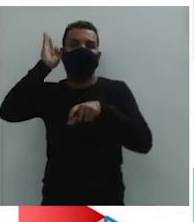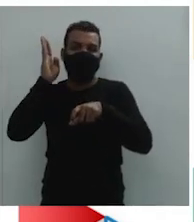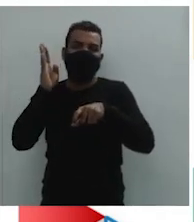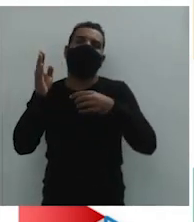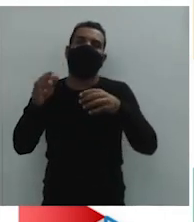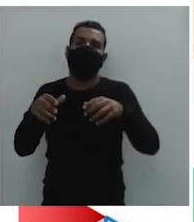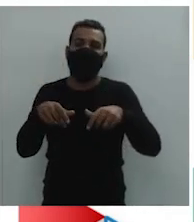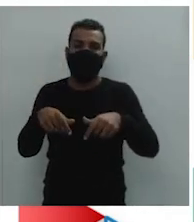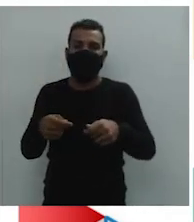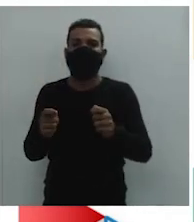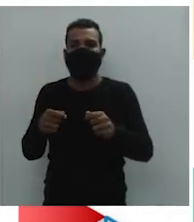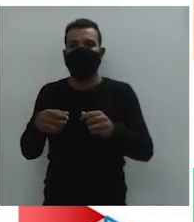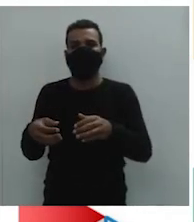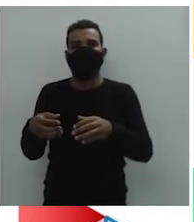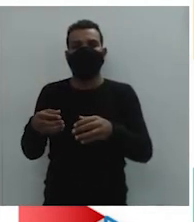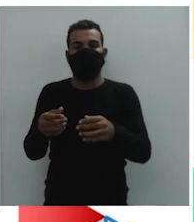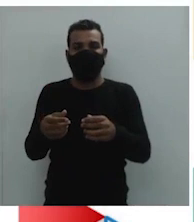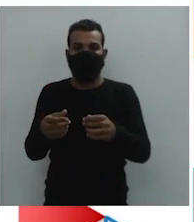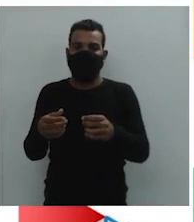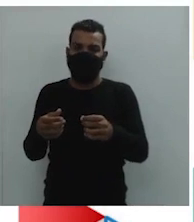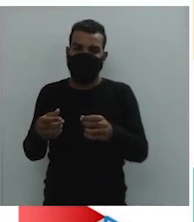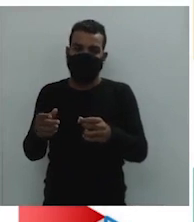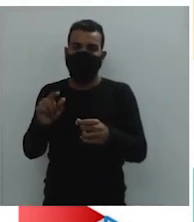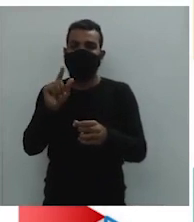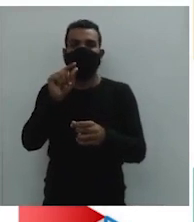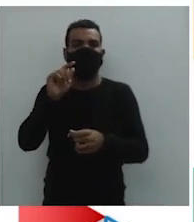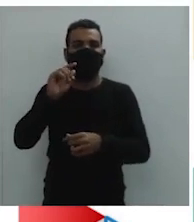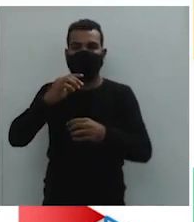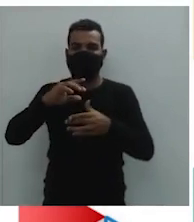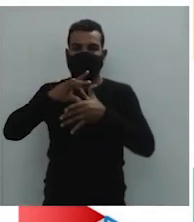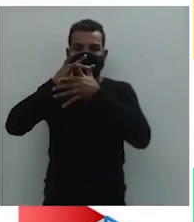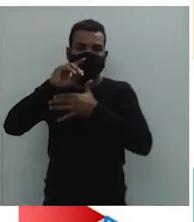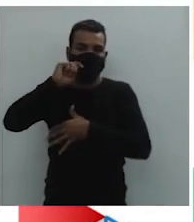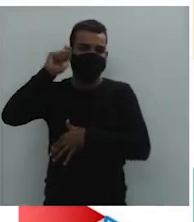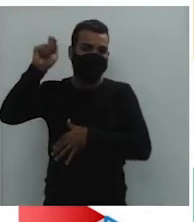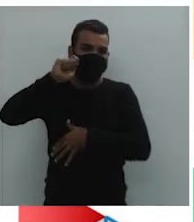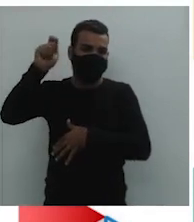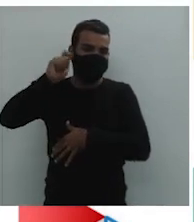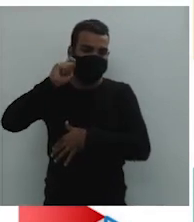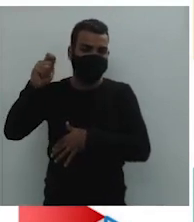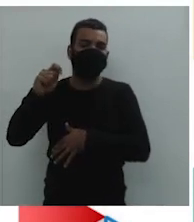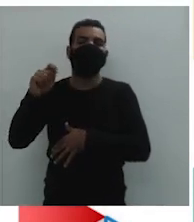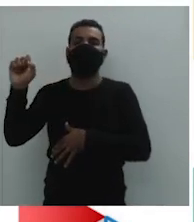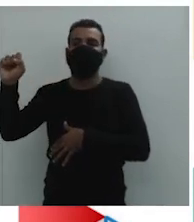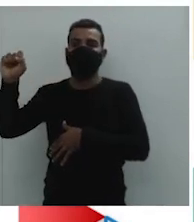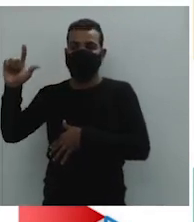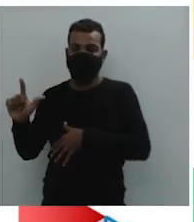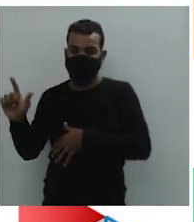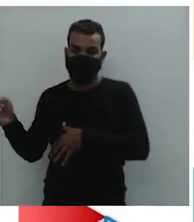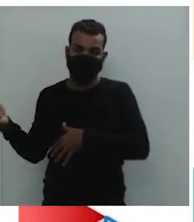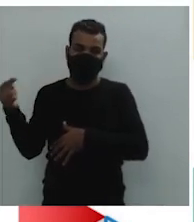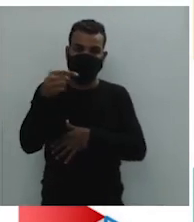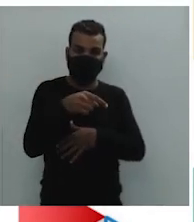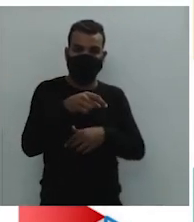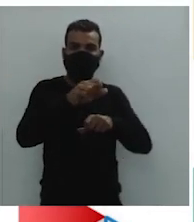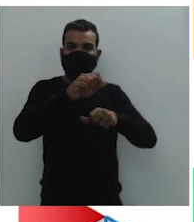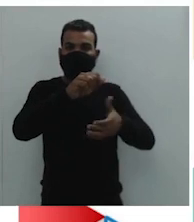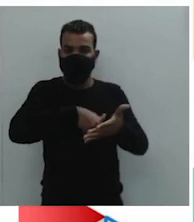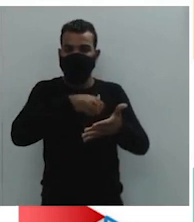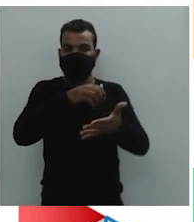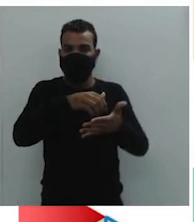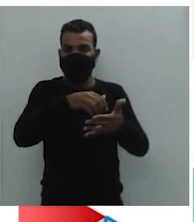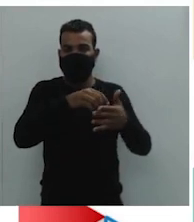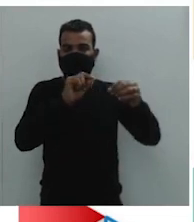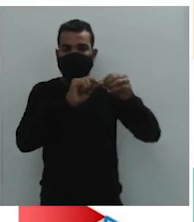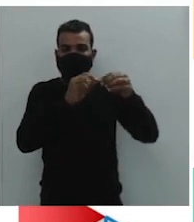transportavam a charque da região sul para o espaço da mineração. E eles